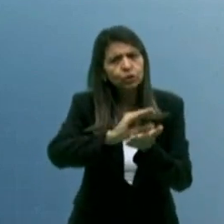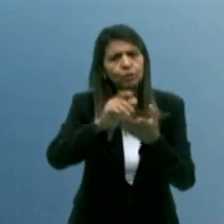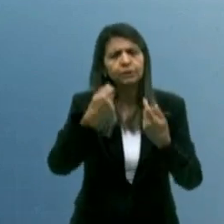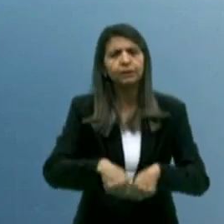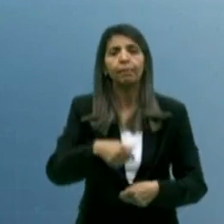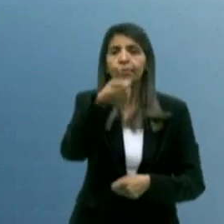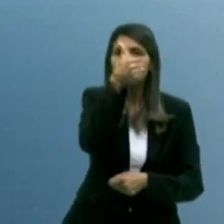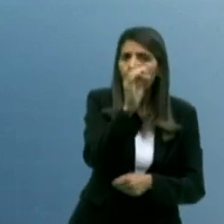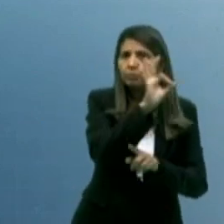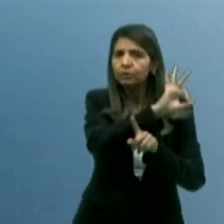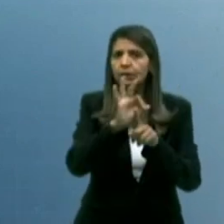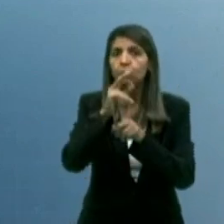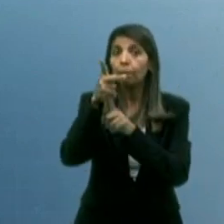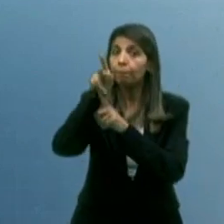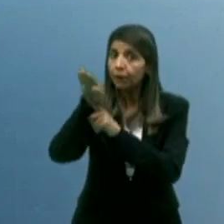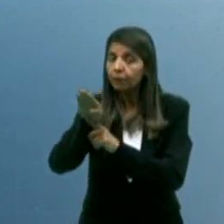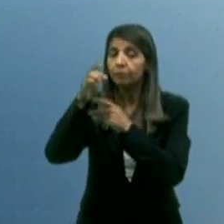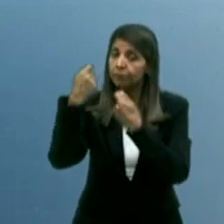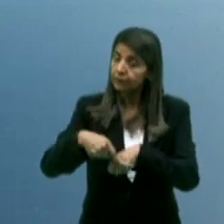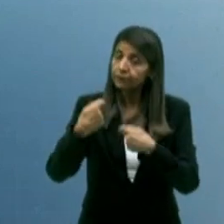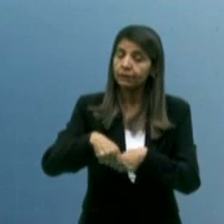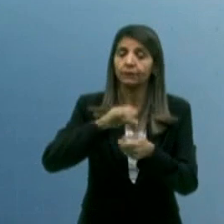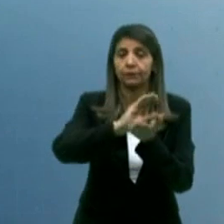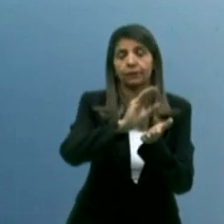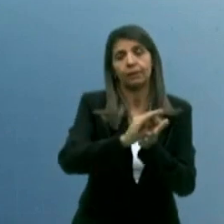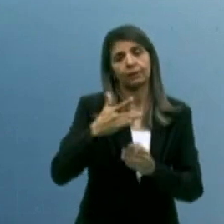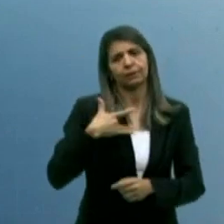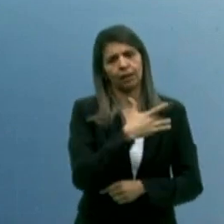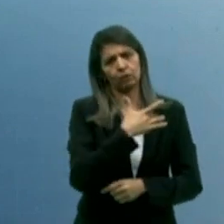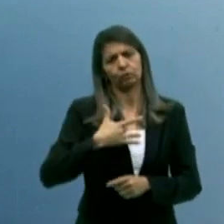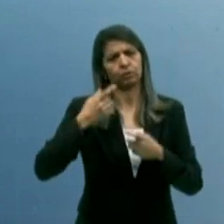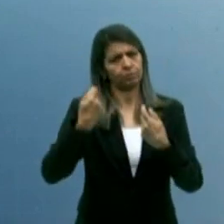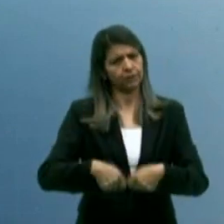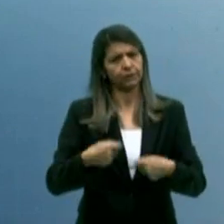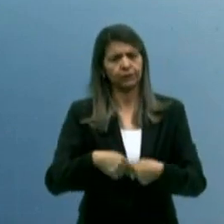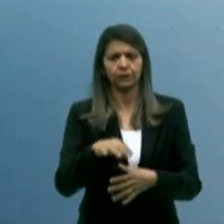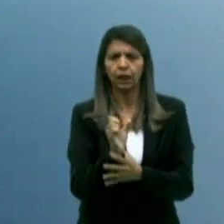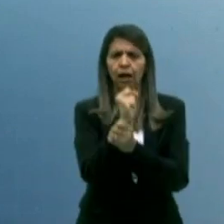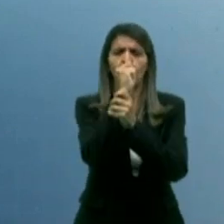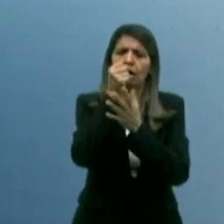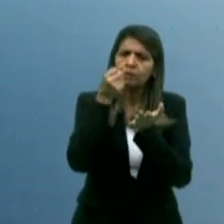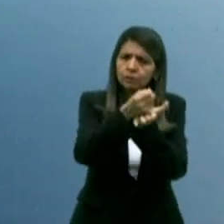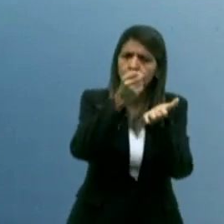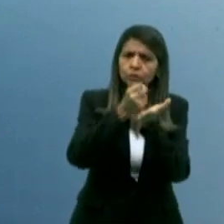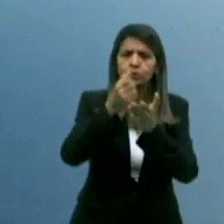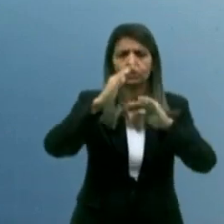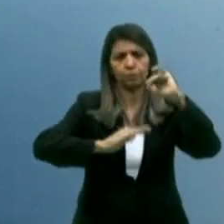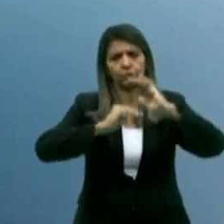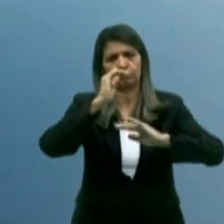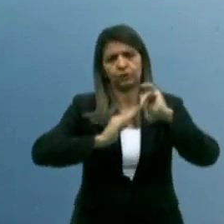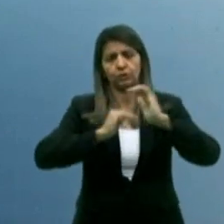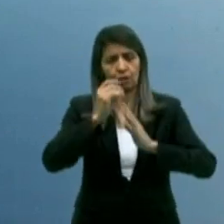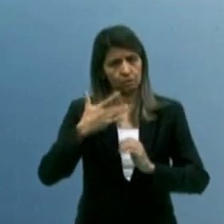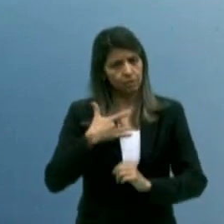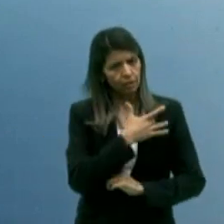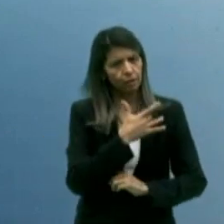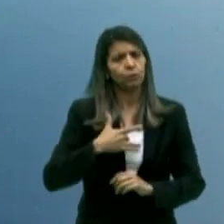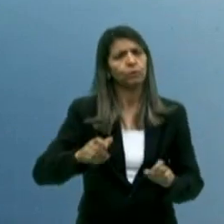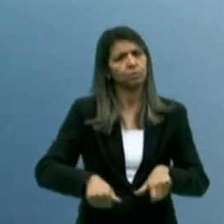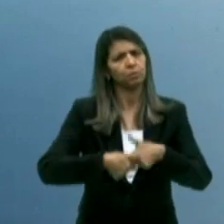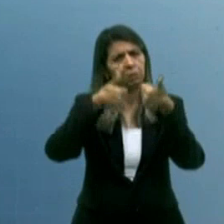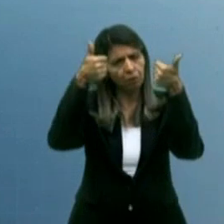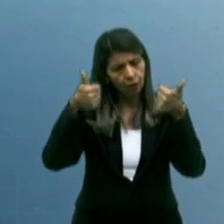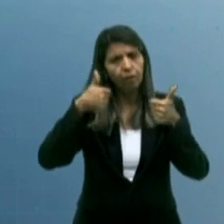% do PIB para com a saúde. Como também garantir aos profissionais da saúde condições de trabalho